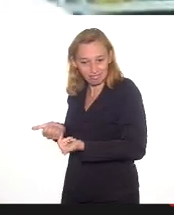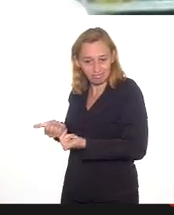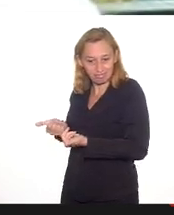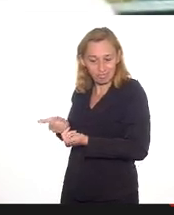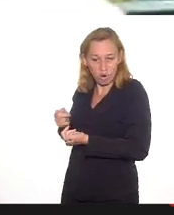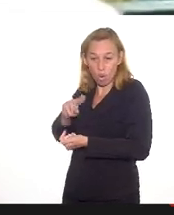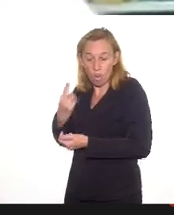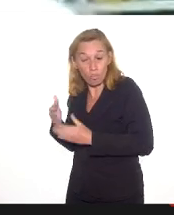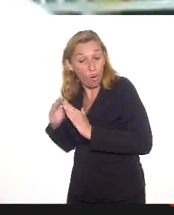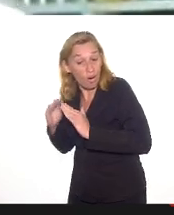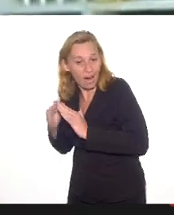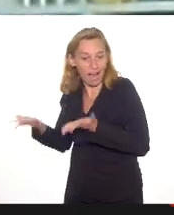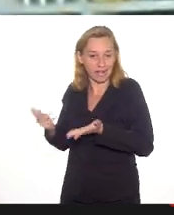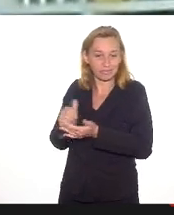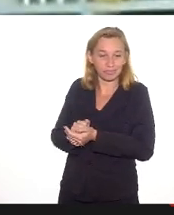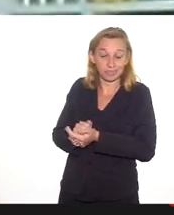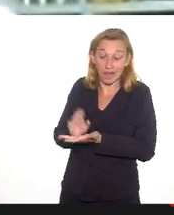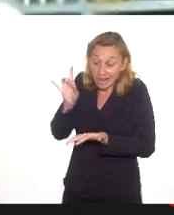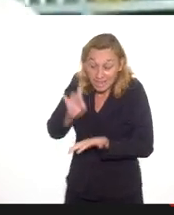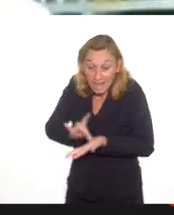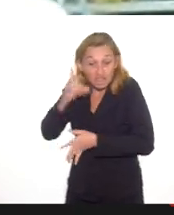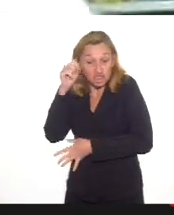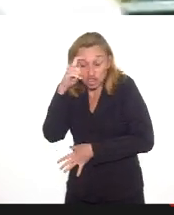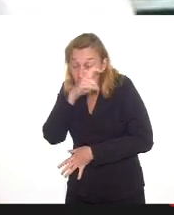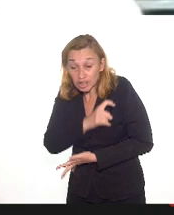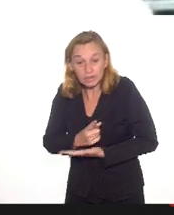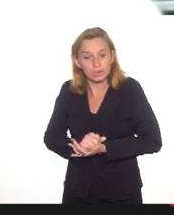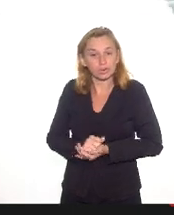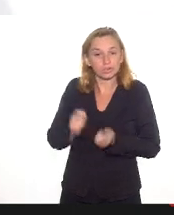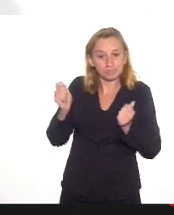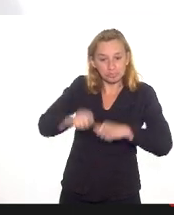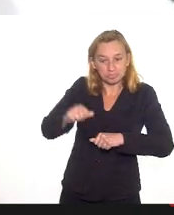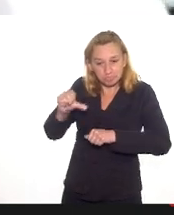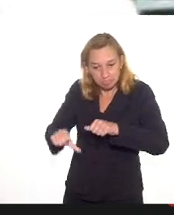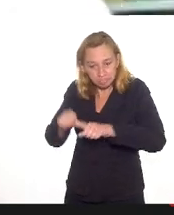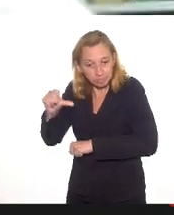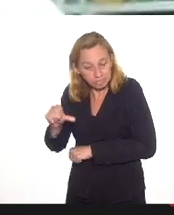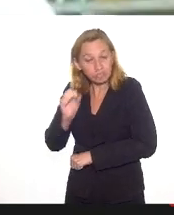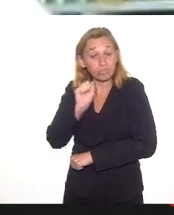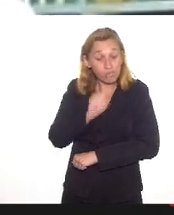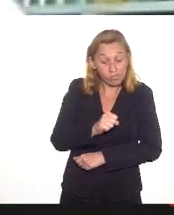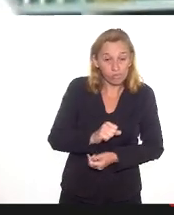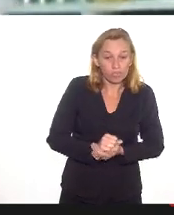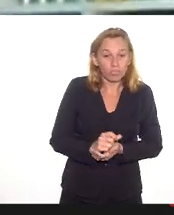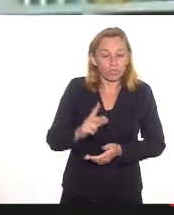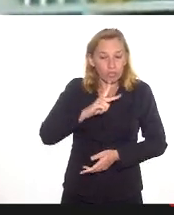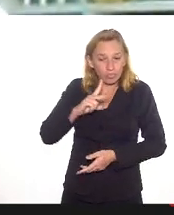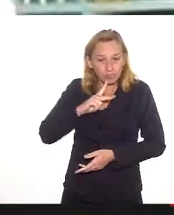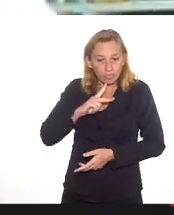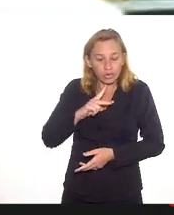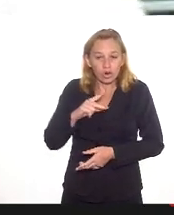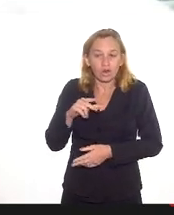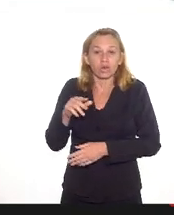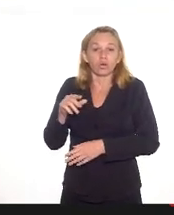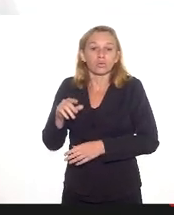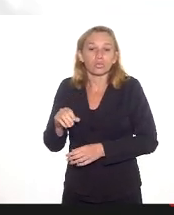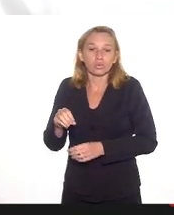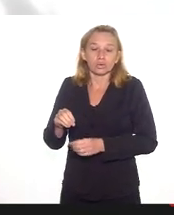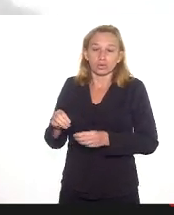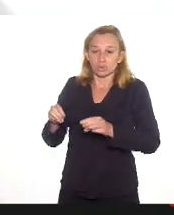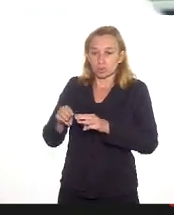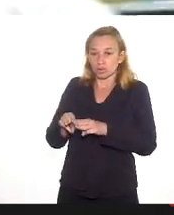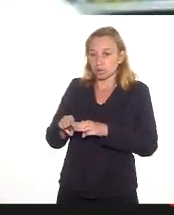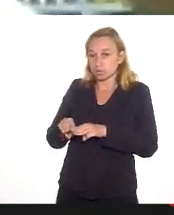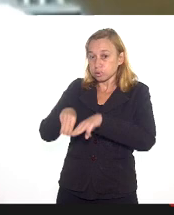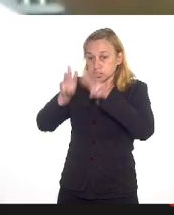trabalhando com uma realidade que é difícil. Eles têm um grande potencial de transformação. O próprio Museu da Maré e muitos outros museus, o próprio